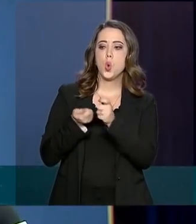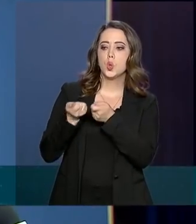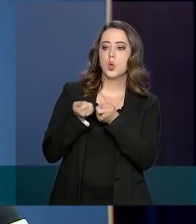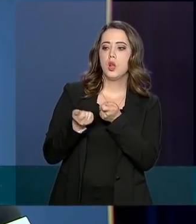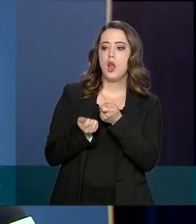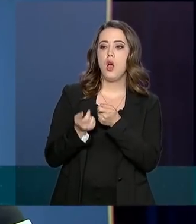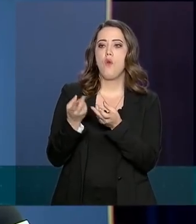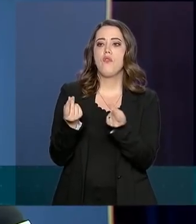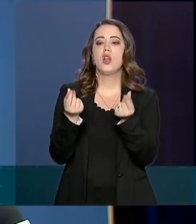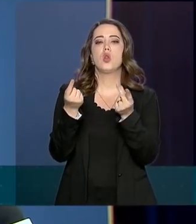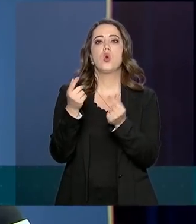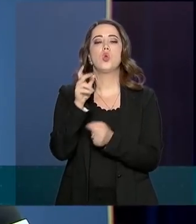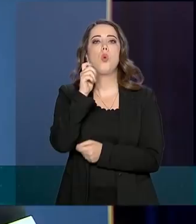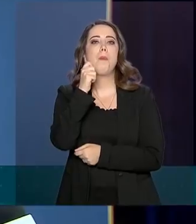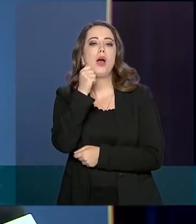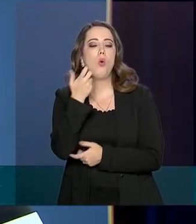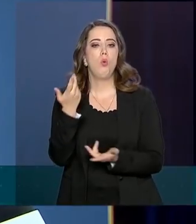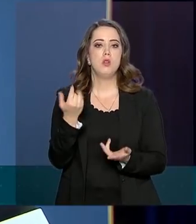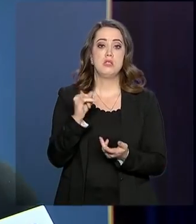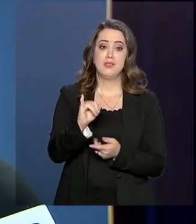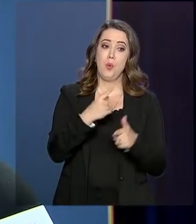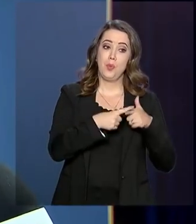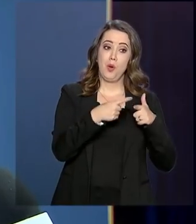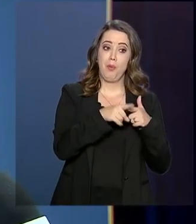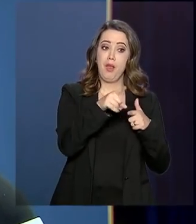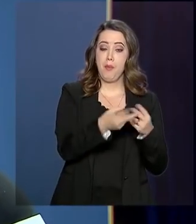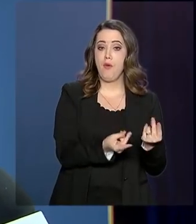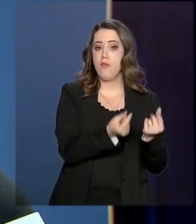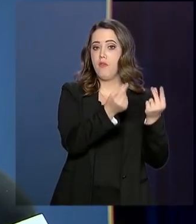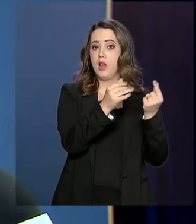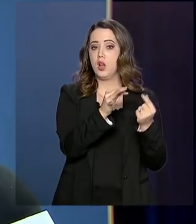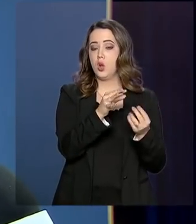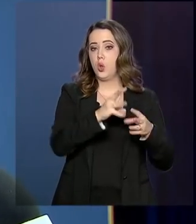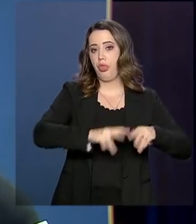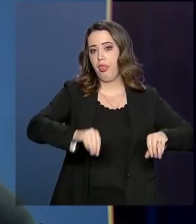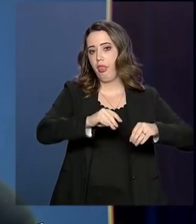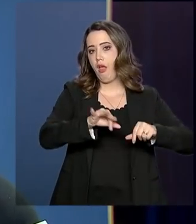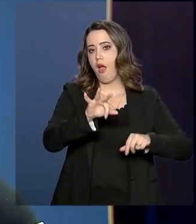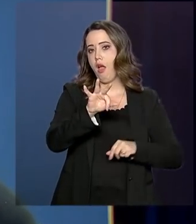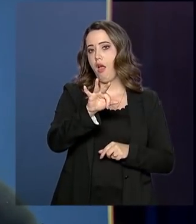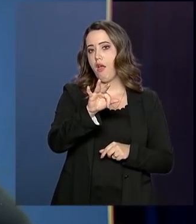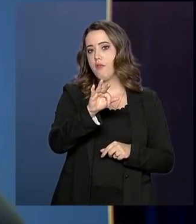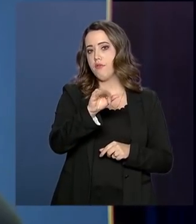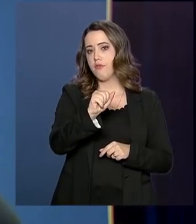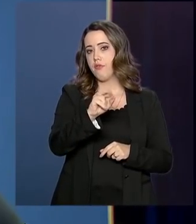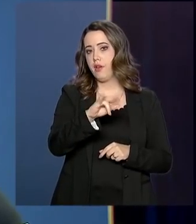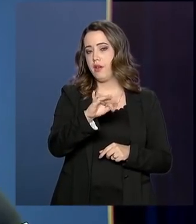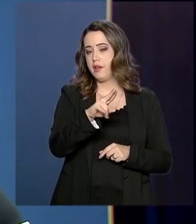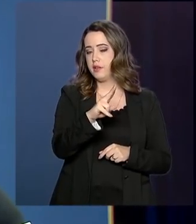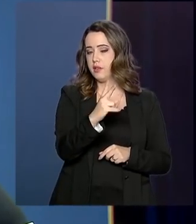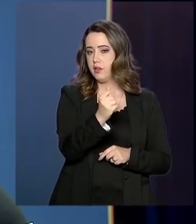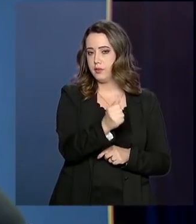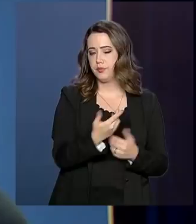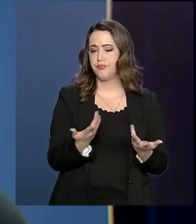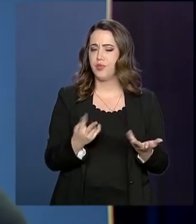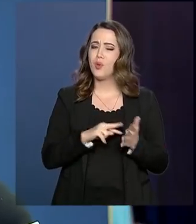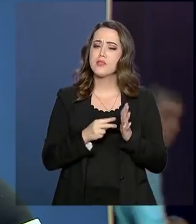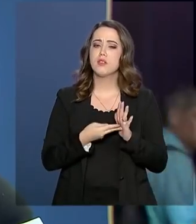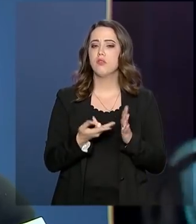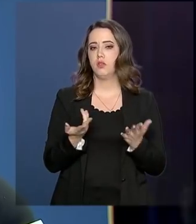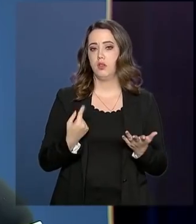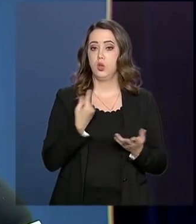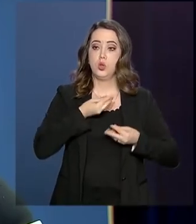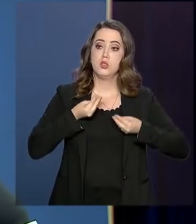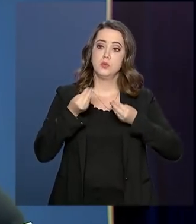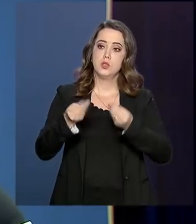há um problema, na verdade, no preço da farinha. Então, na verdade, o nós estamos fazendo é dando melhor condições a expressadores de pequeno porte para